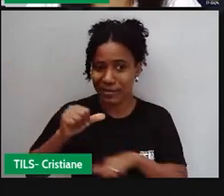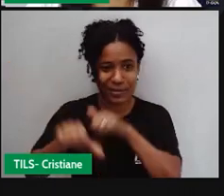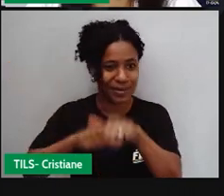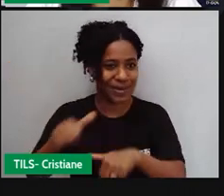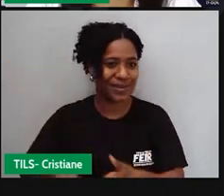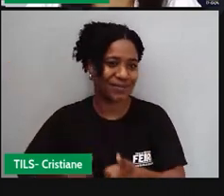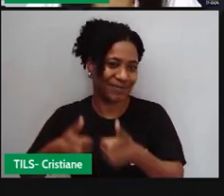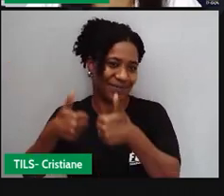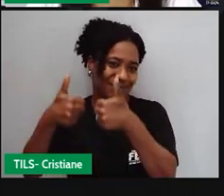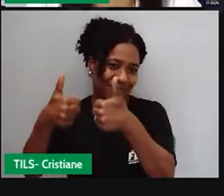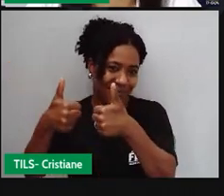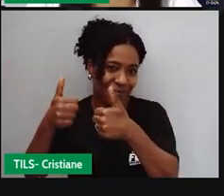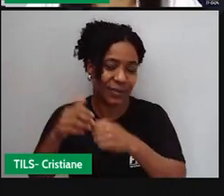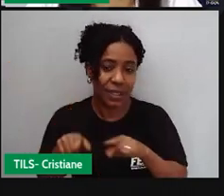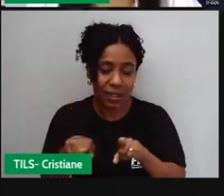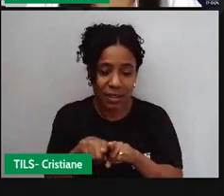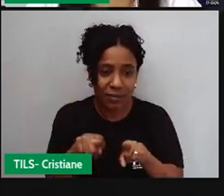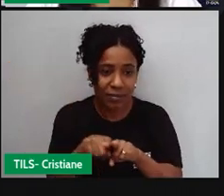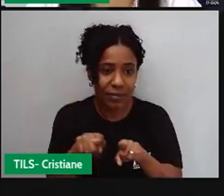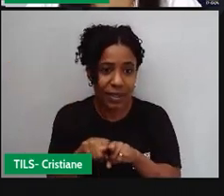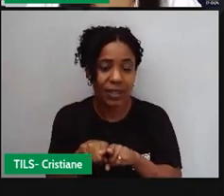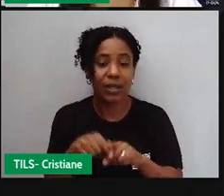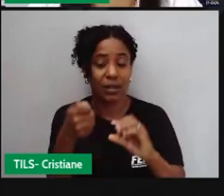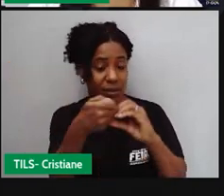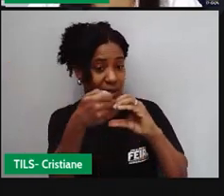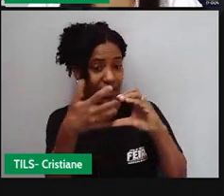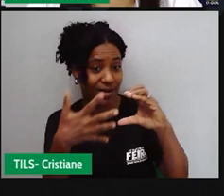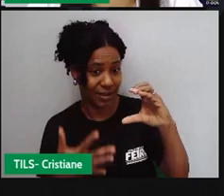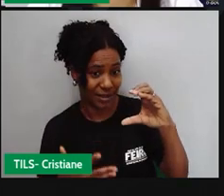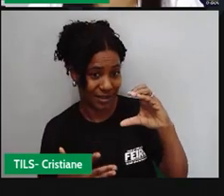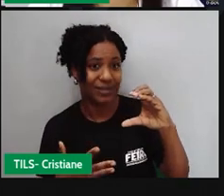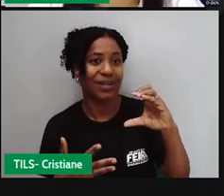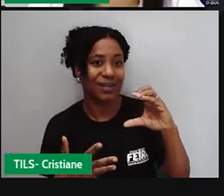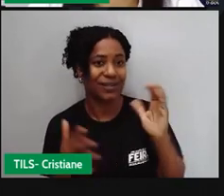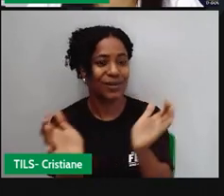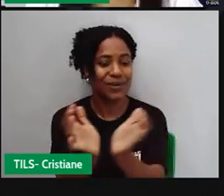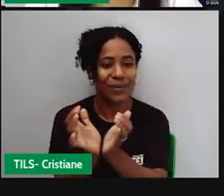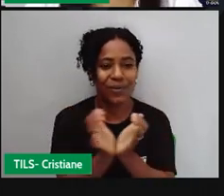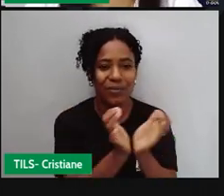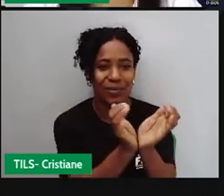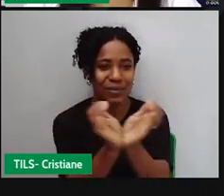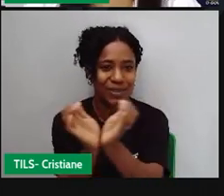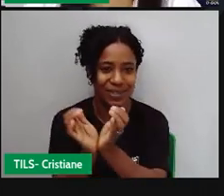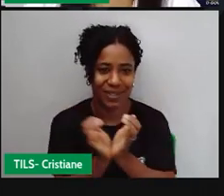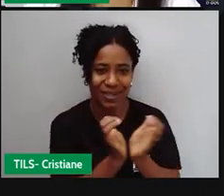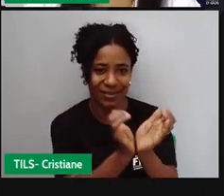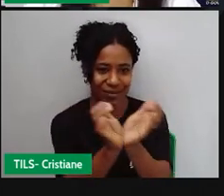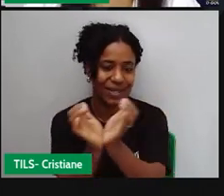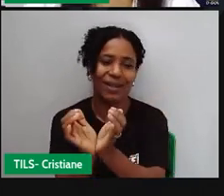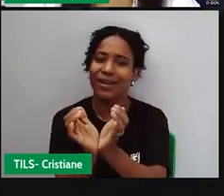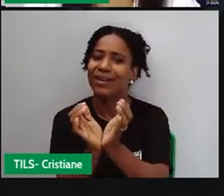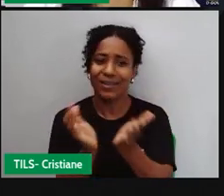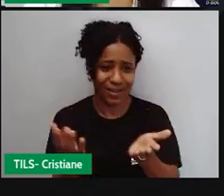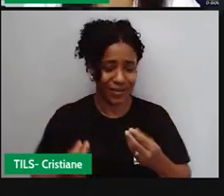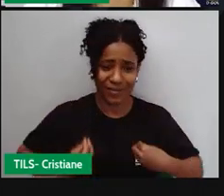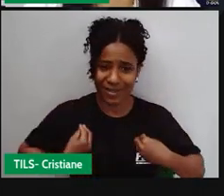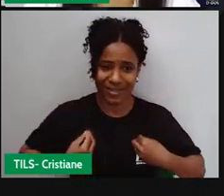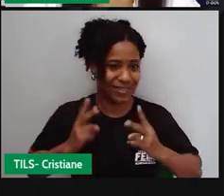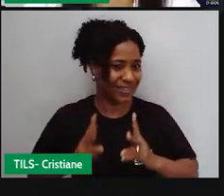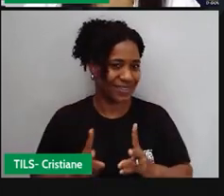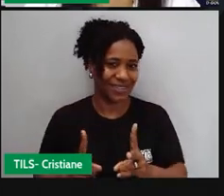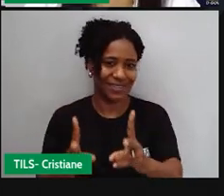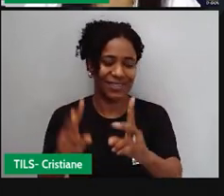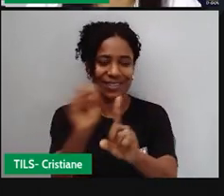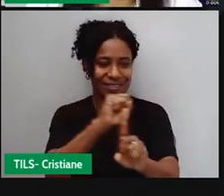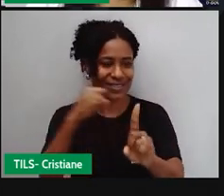importância também conservar essas características, essas comunidades que existem até hoje aí presentes em nossa